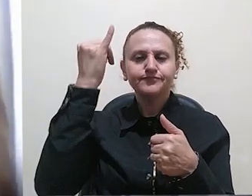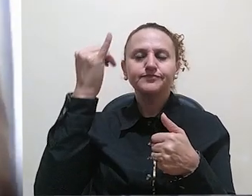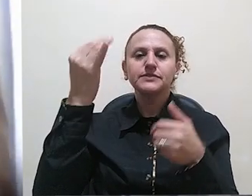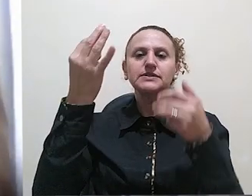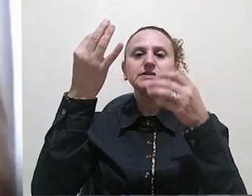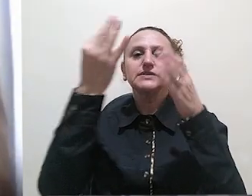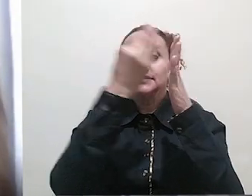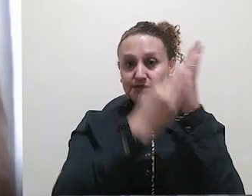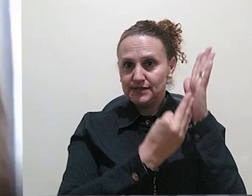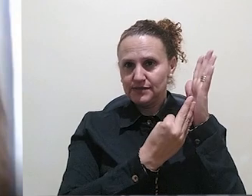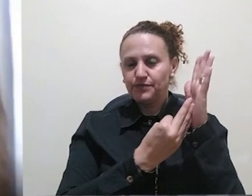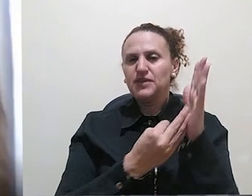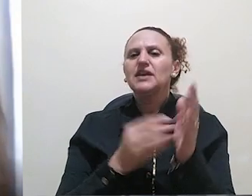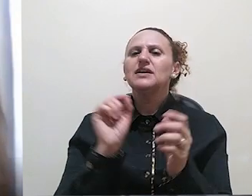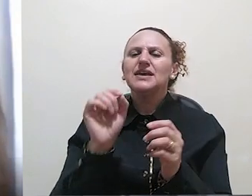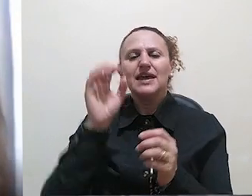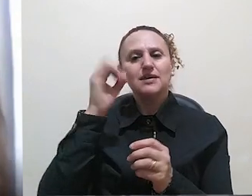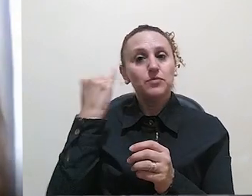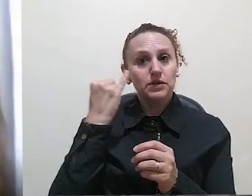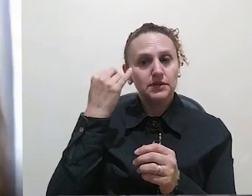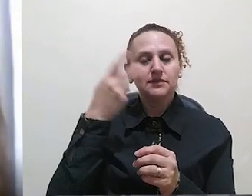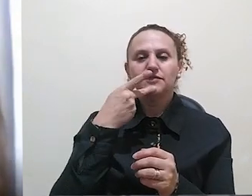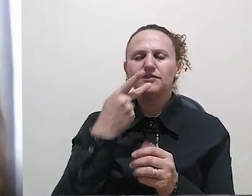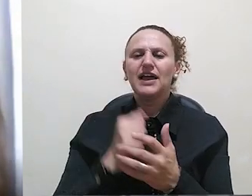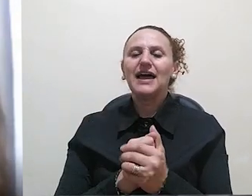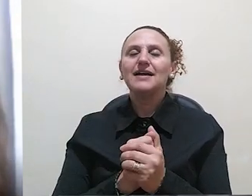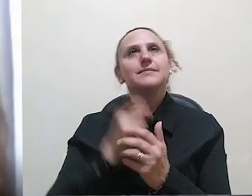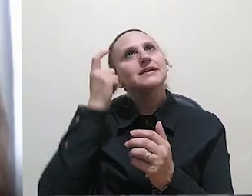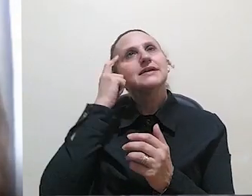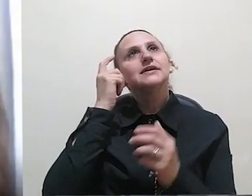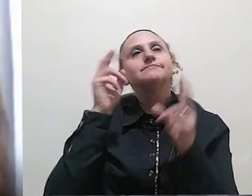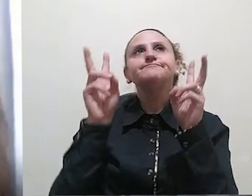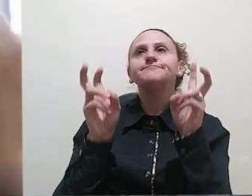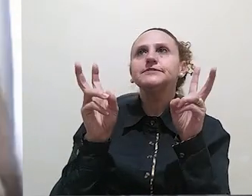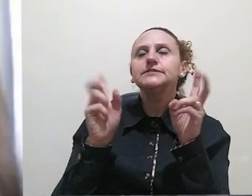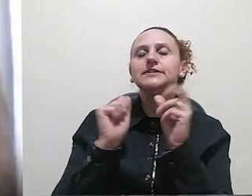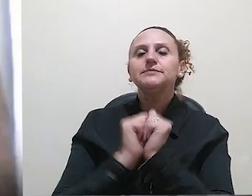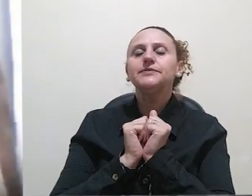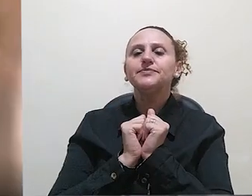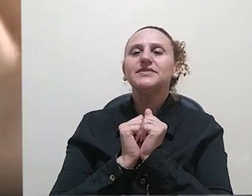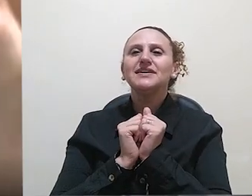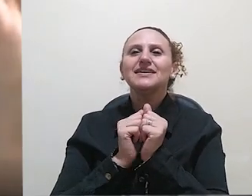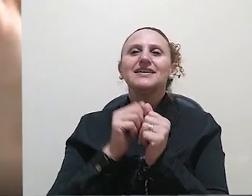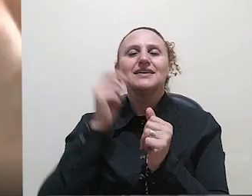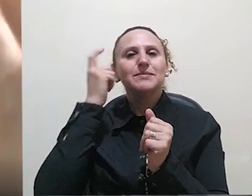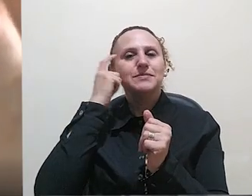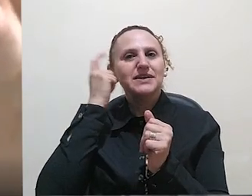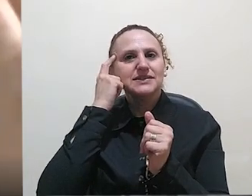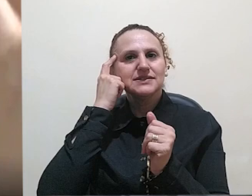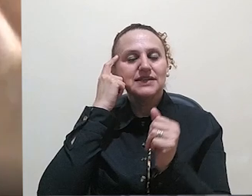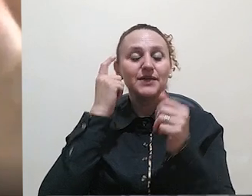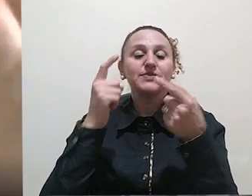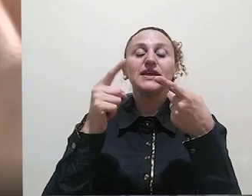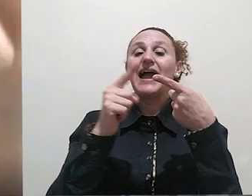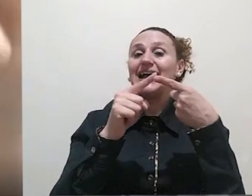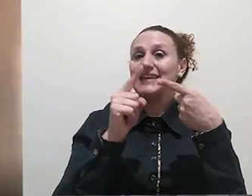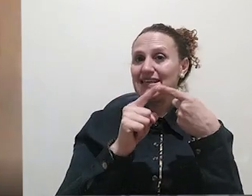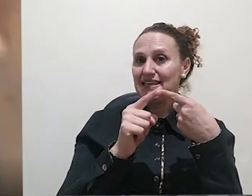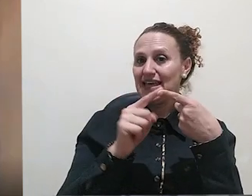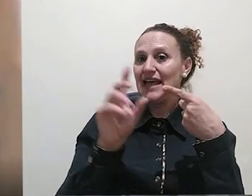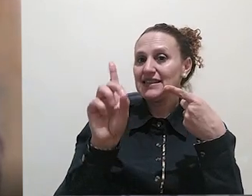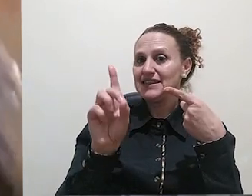é que quando a gente pensa em resenha descritiva, a gente não vai ter essa etapa da crítica, né,